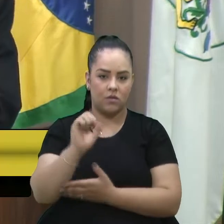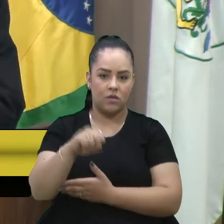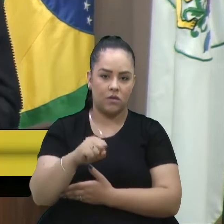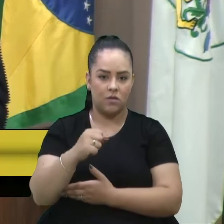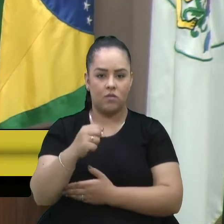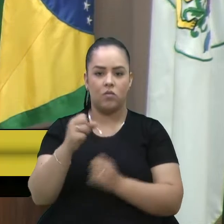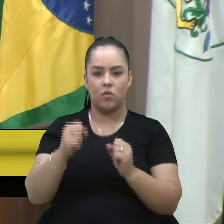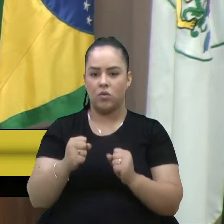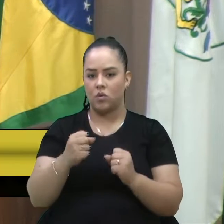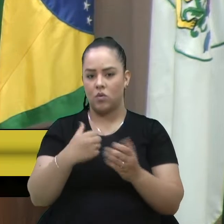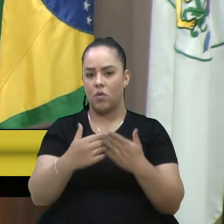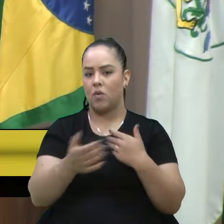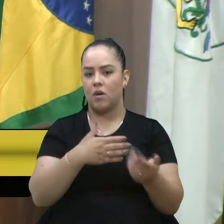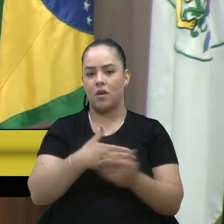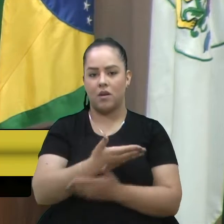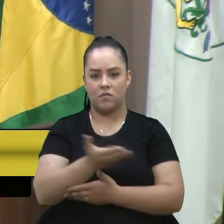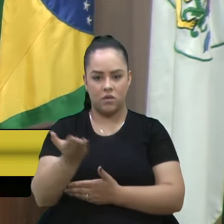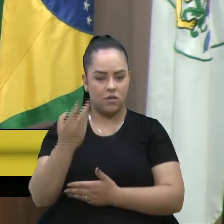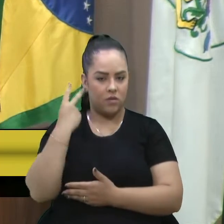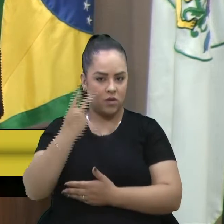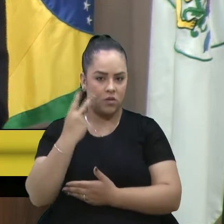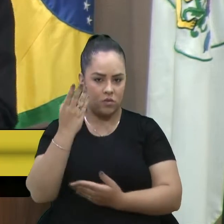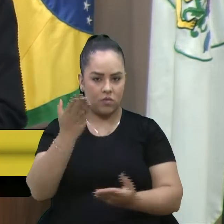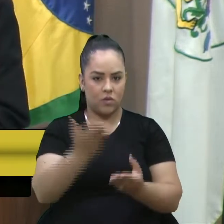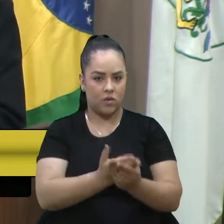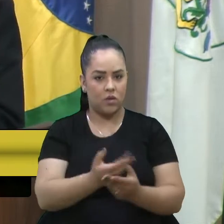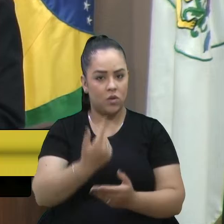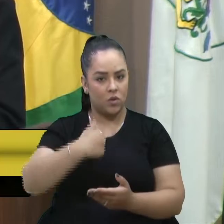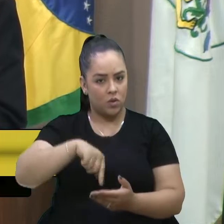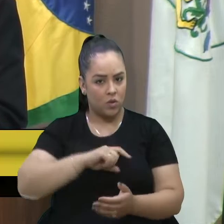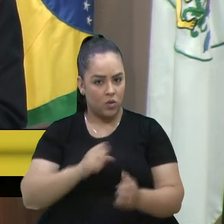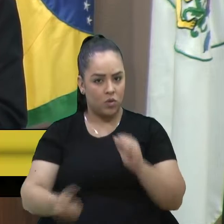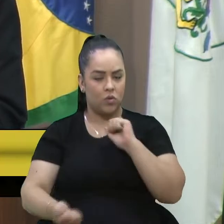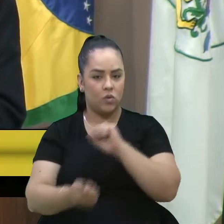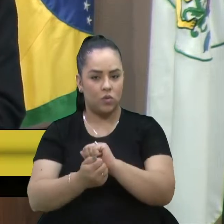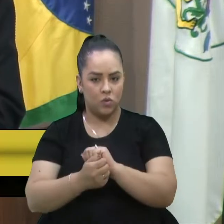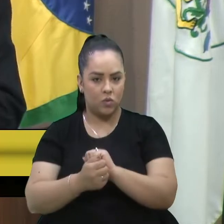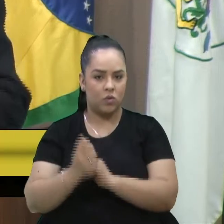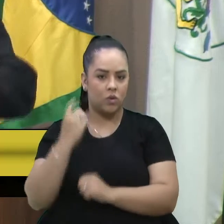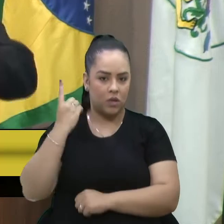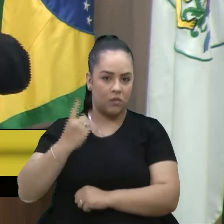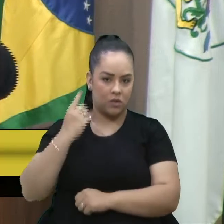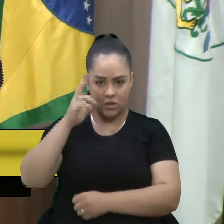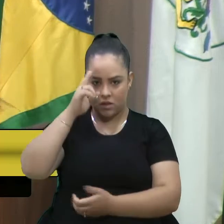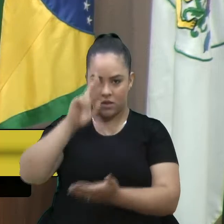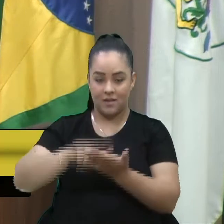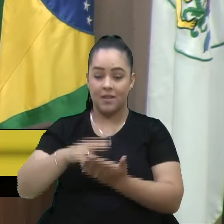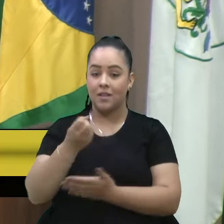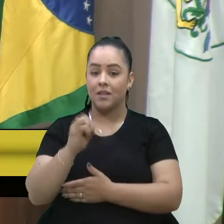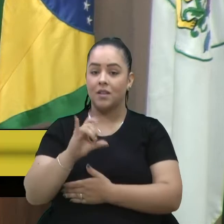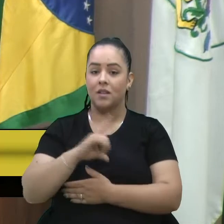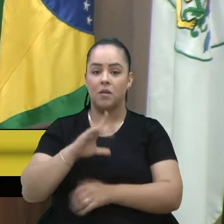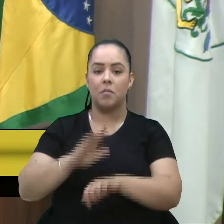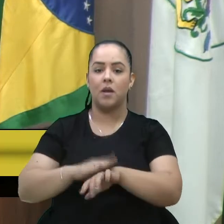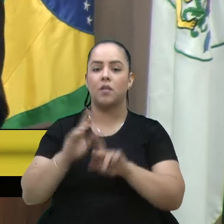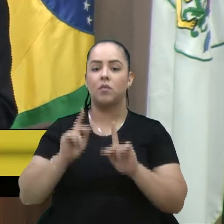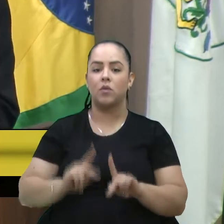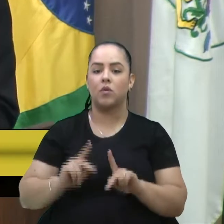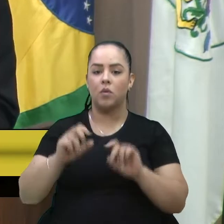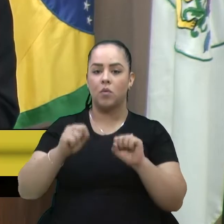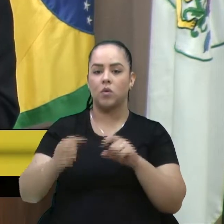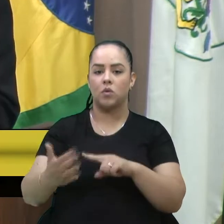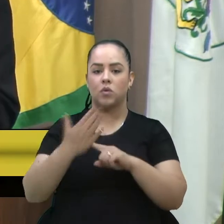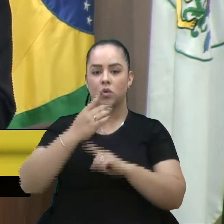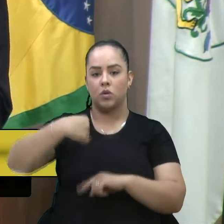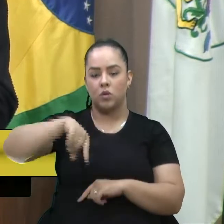passar para qualquer vereador que estiver aqui. Vamos se somar junto ao deputado Neri. Se tiver mais alguém que possa nos ajudar em